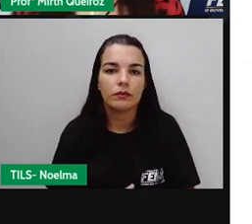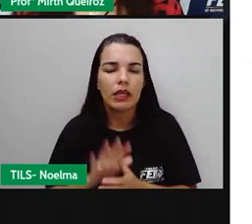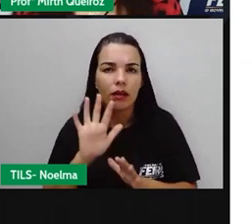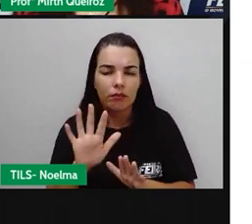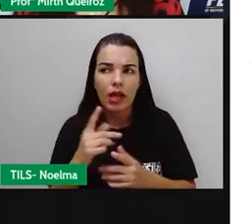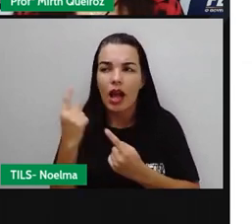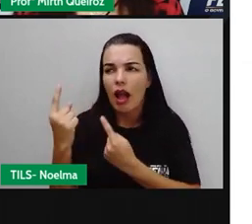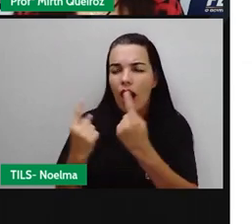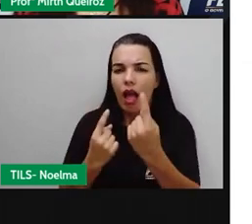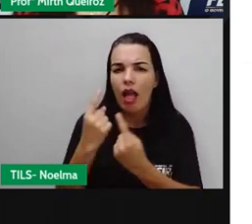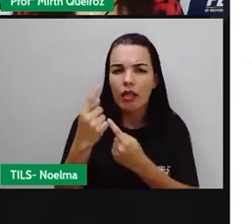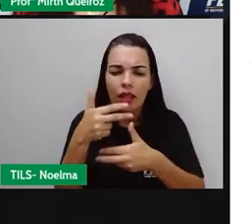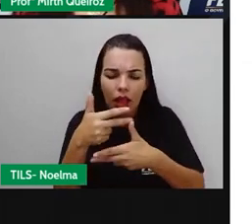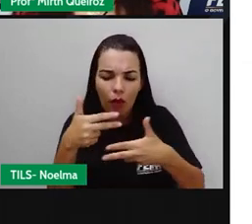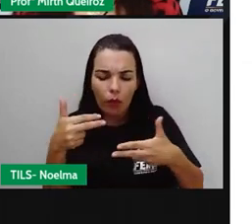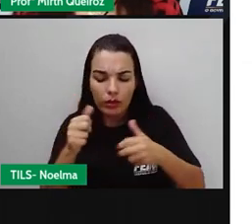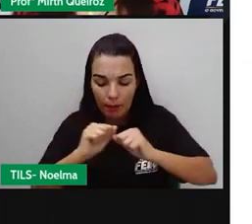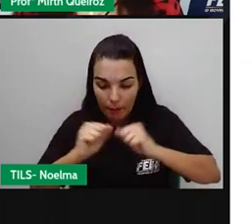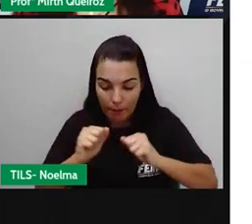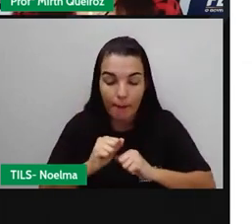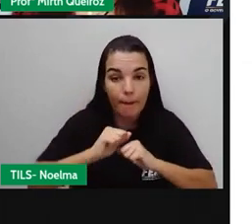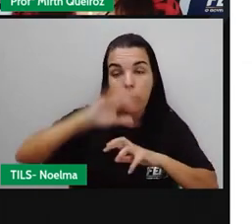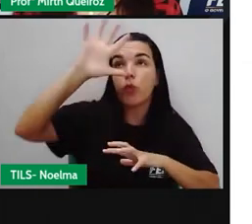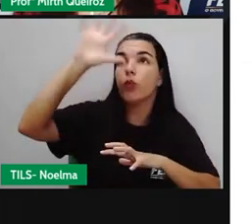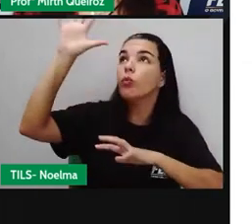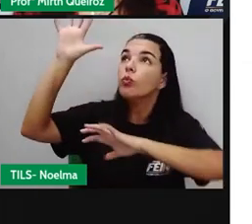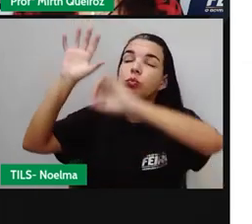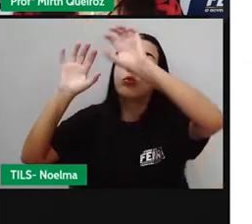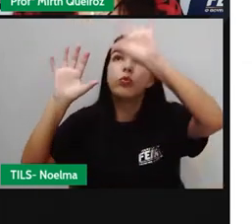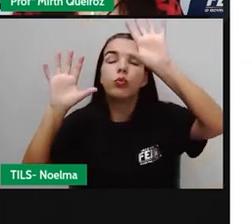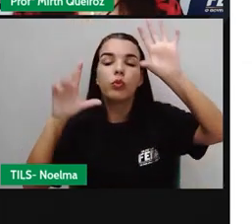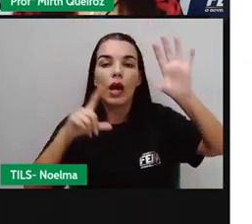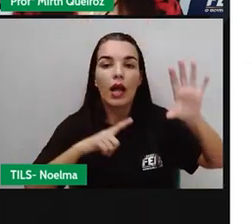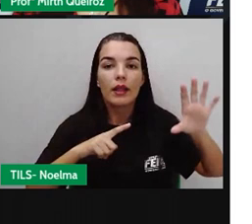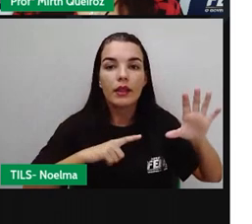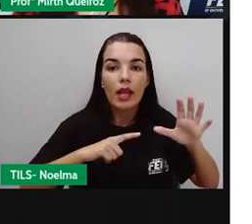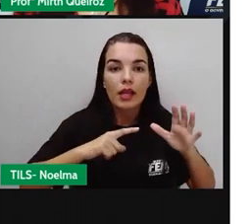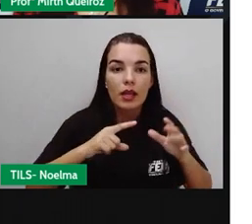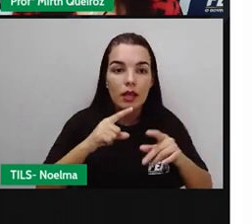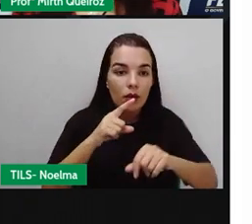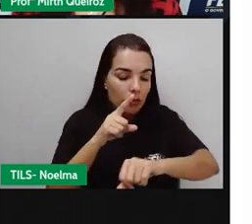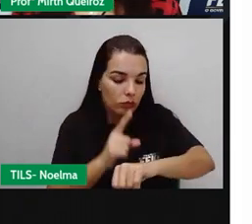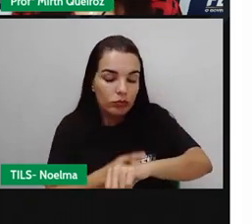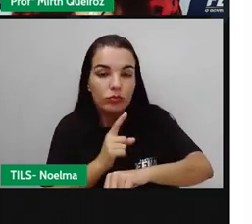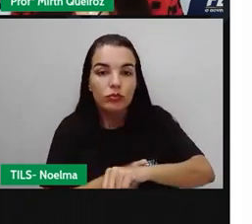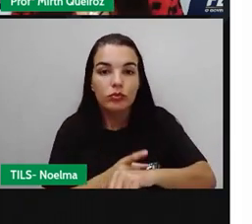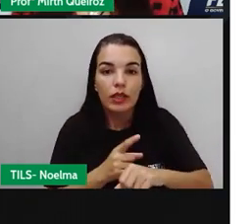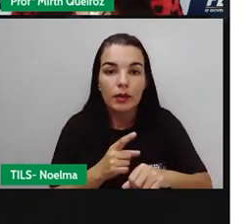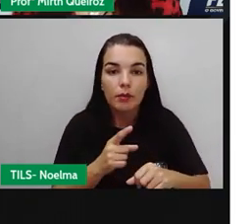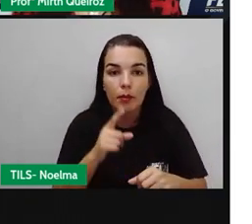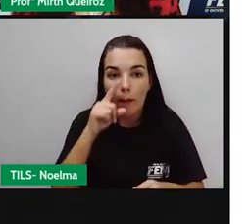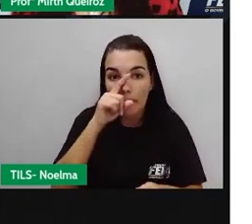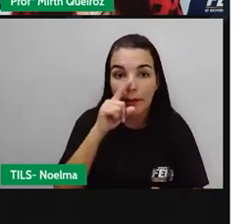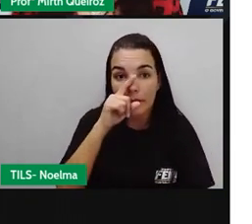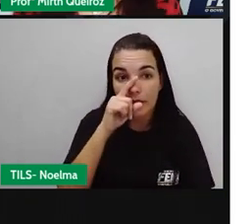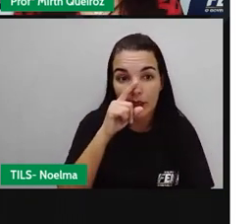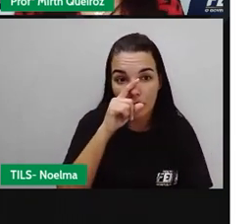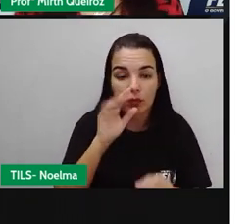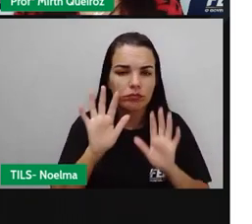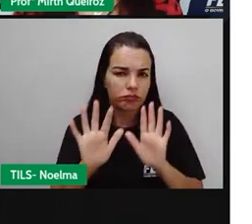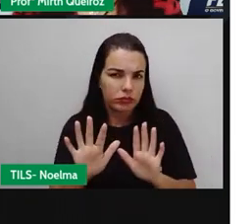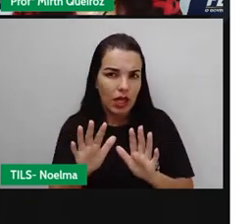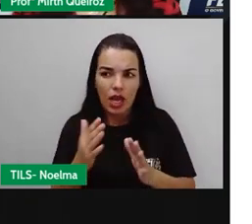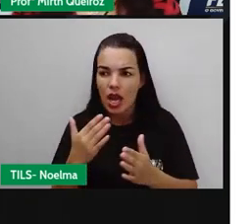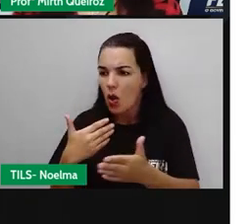Cada tipo de produto pirotécnico tem uma classificação de acordo com o seu poder e a explosão de queima. Não é qualquer fogo, qualquer